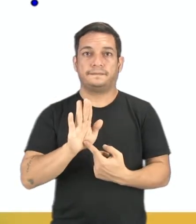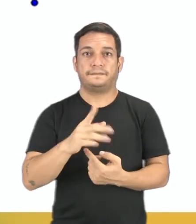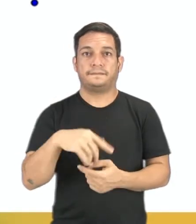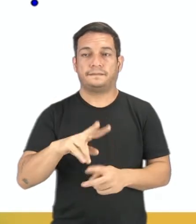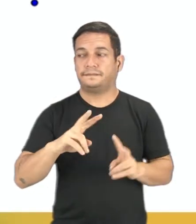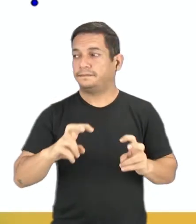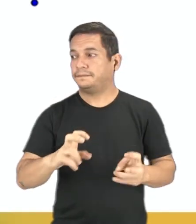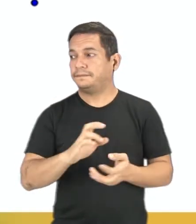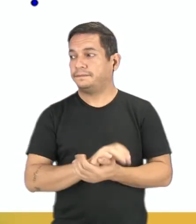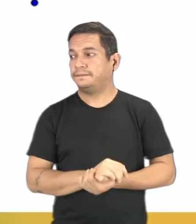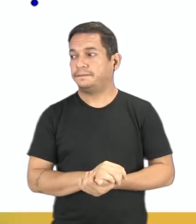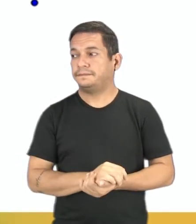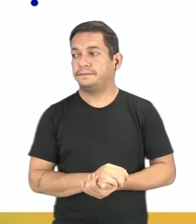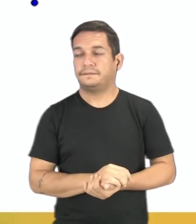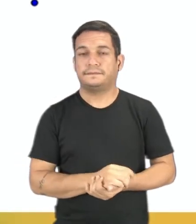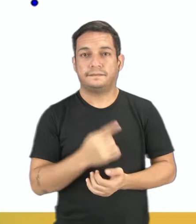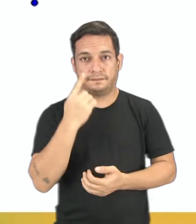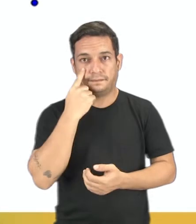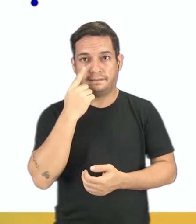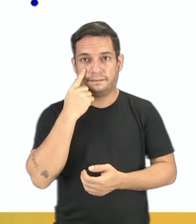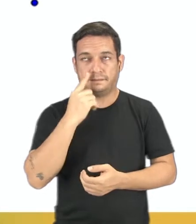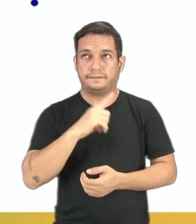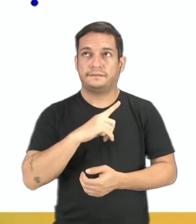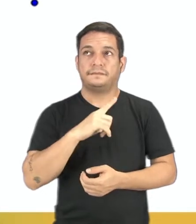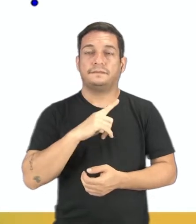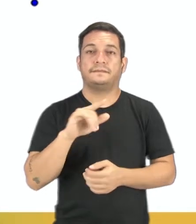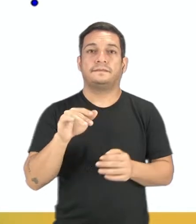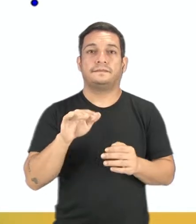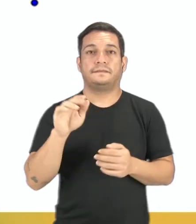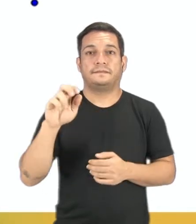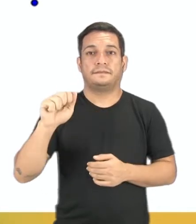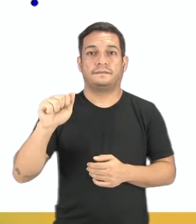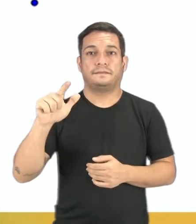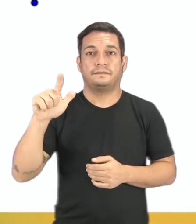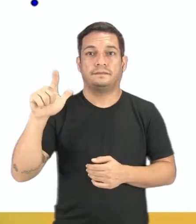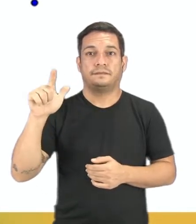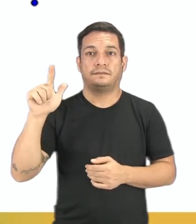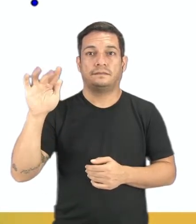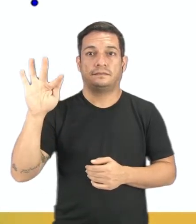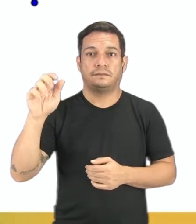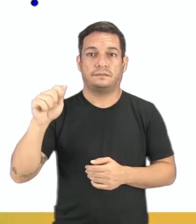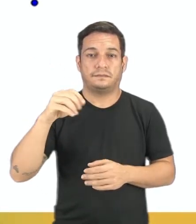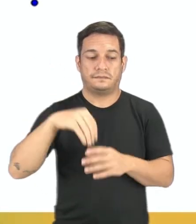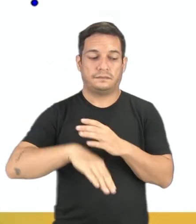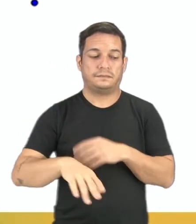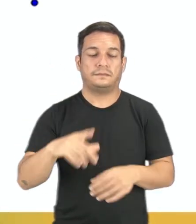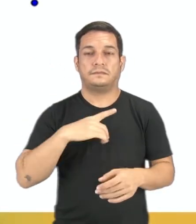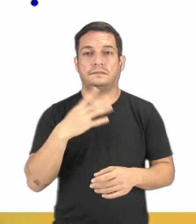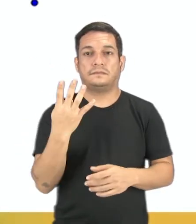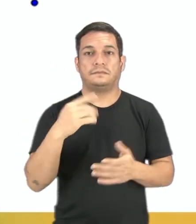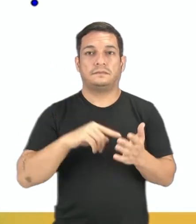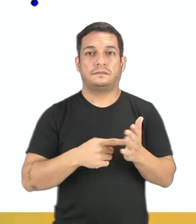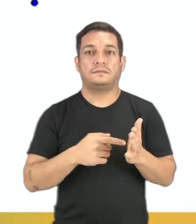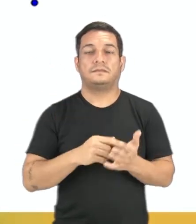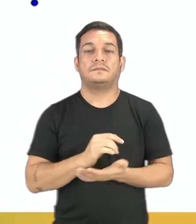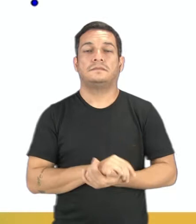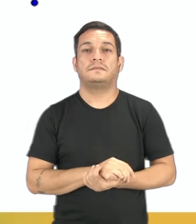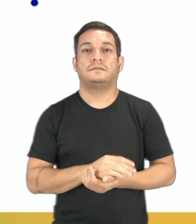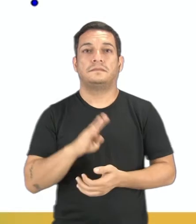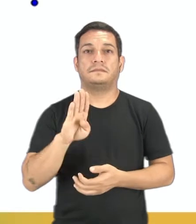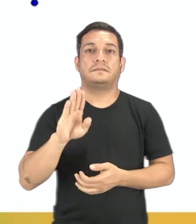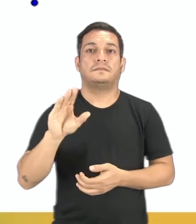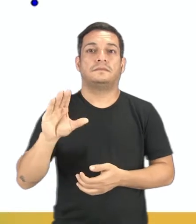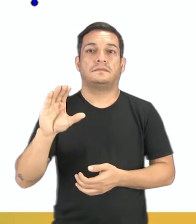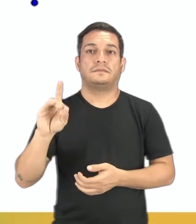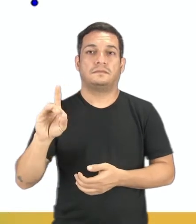esse postulado. Então, veja que aí nós temos um plano alfa, e dentro dele nós temos quatro pontos. B, C,